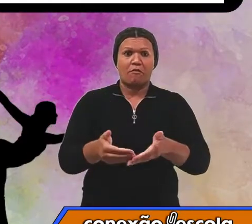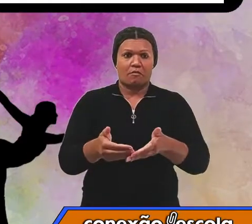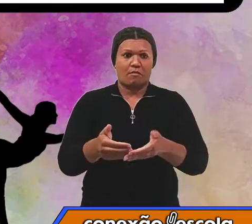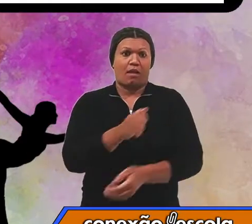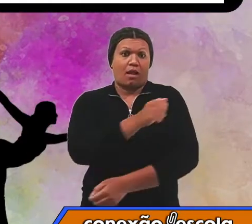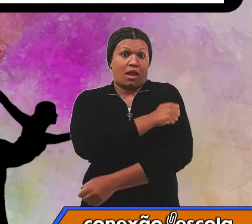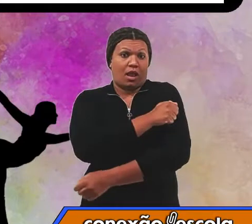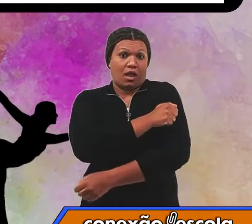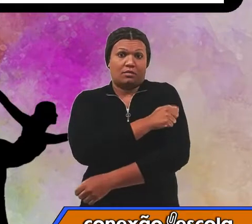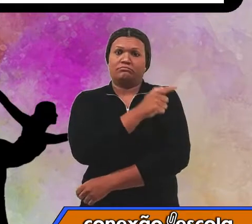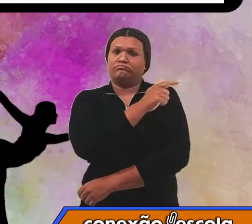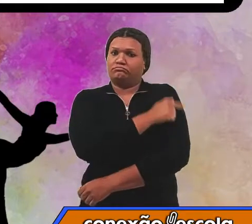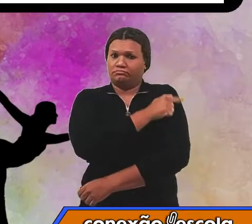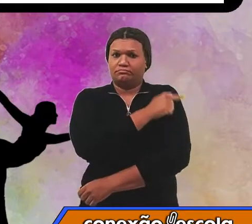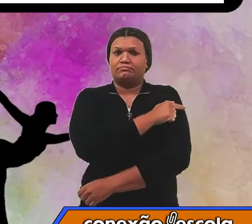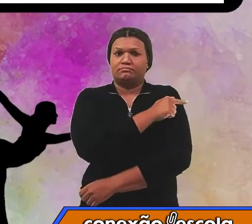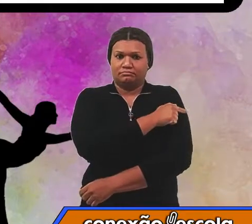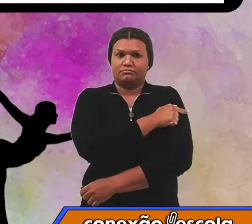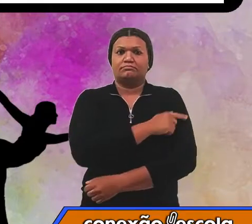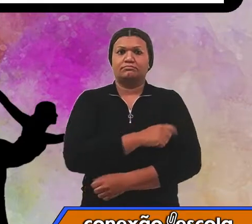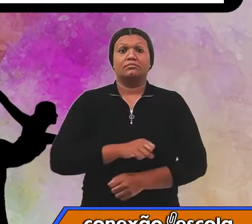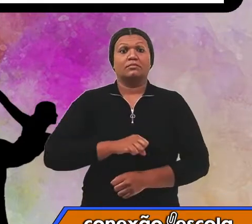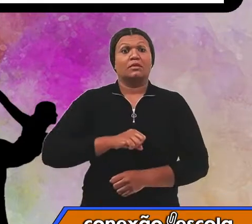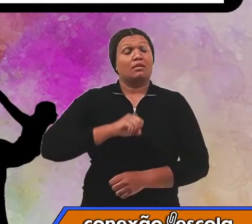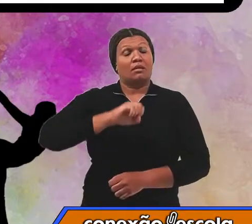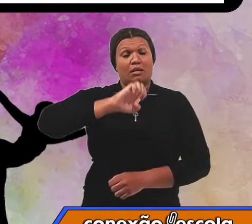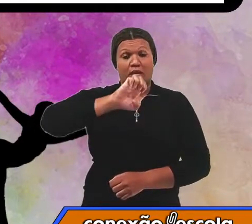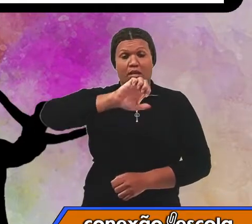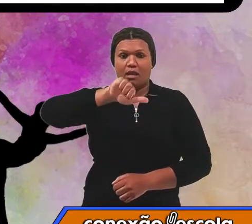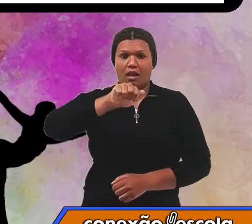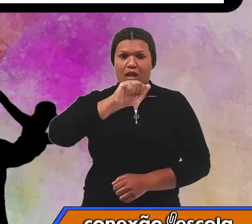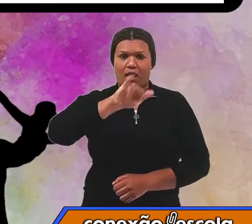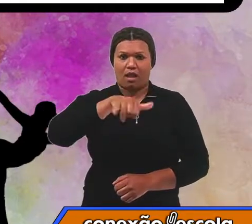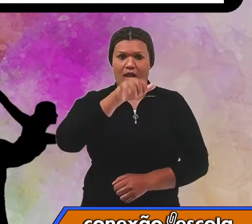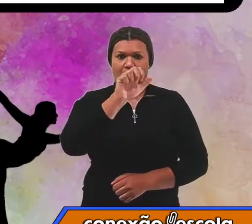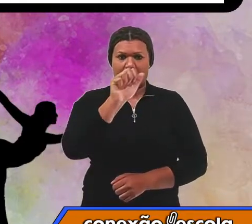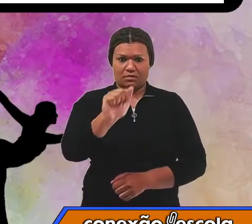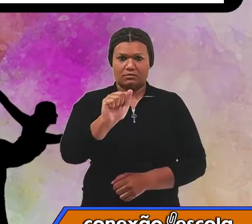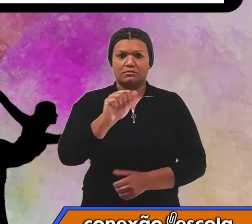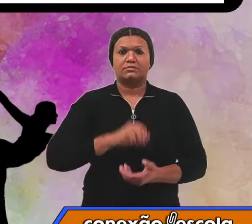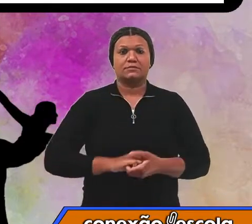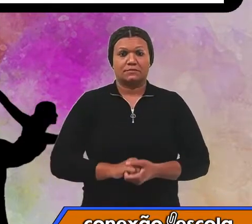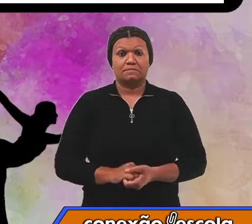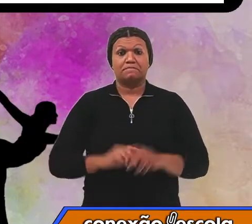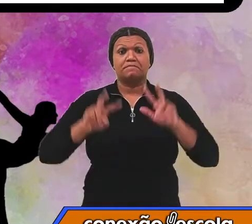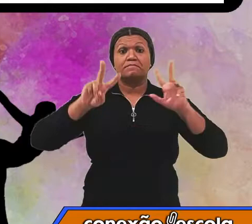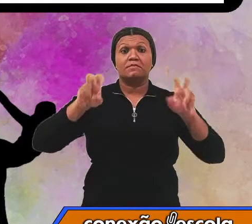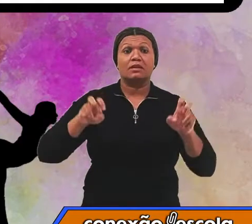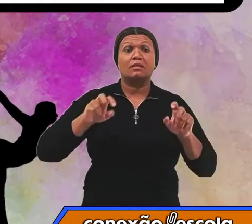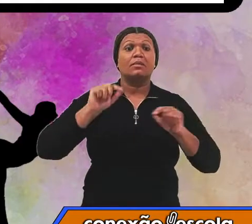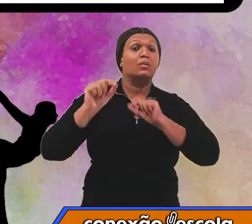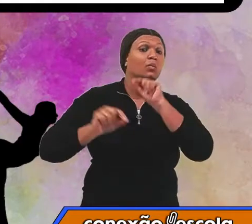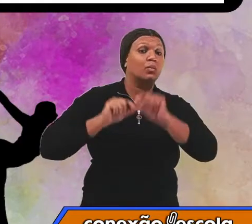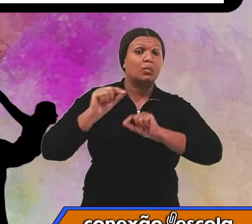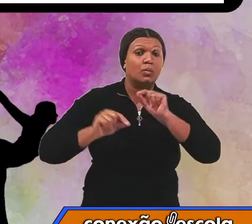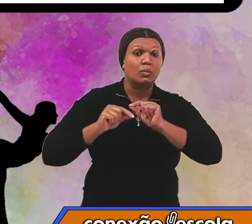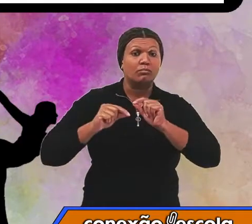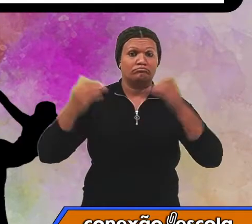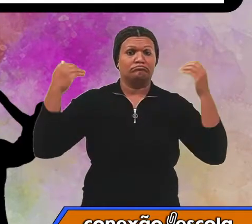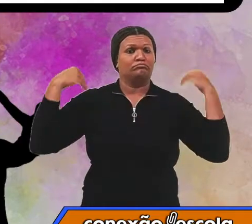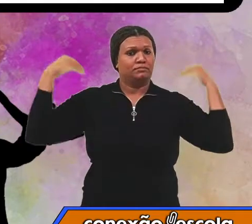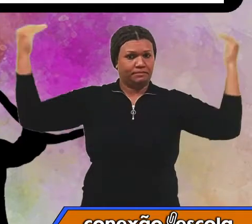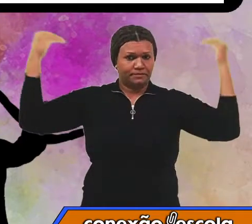às turmas de sétima série da Educação de Adolescentes, Jovens e Adultos, com o tema Ginástica e a